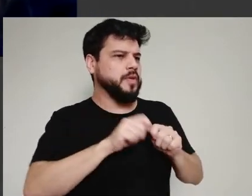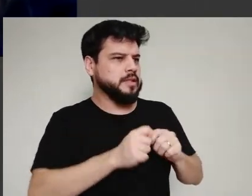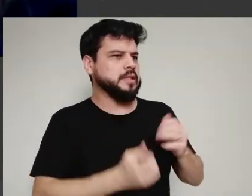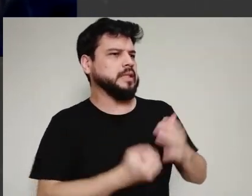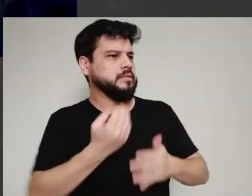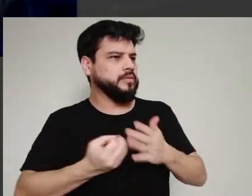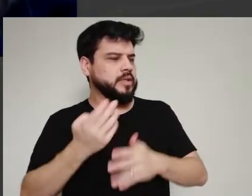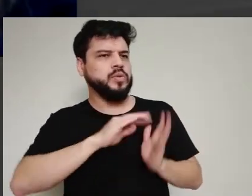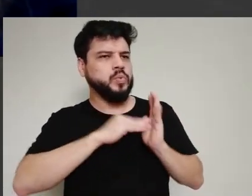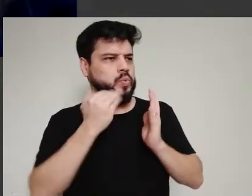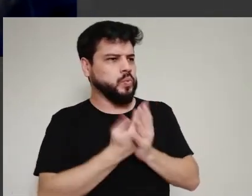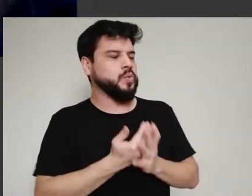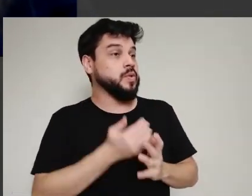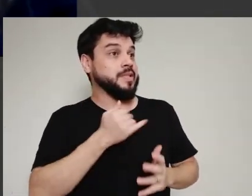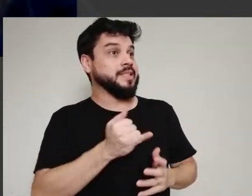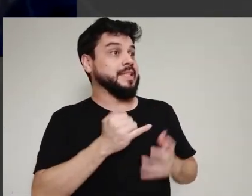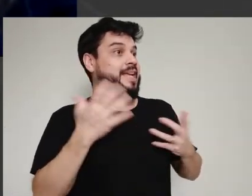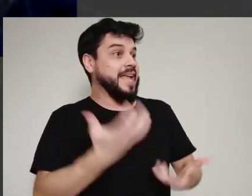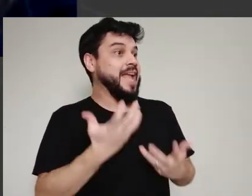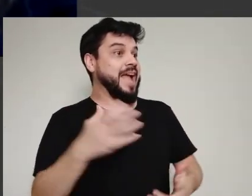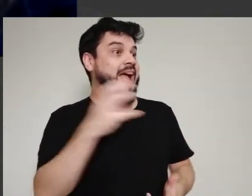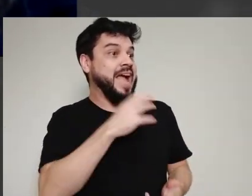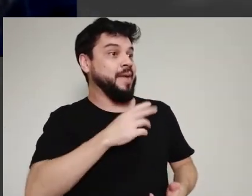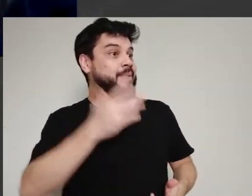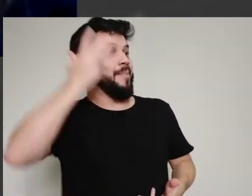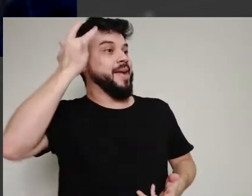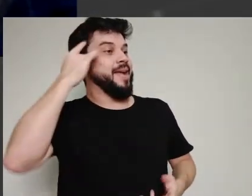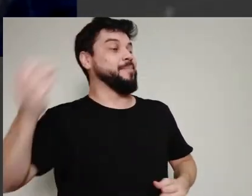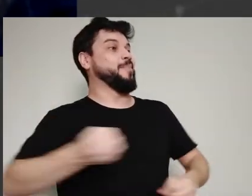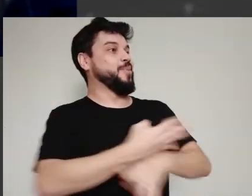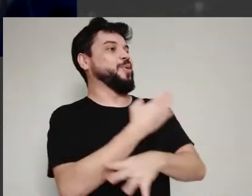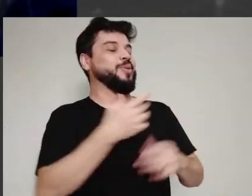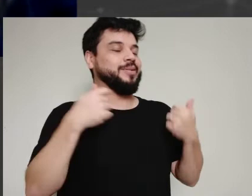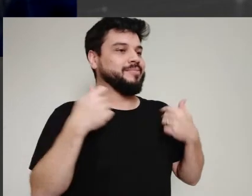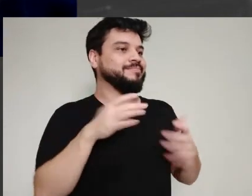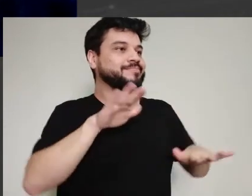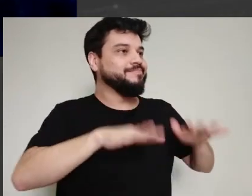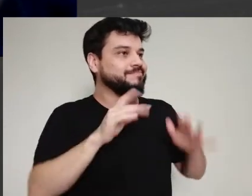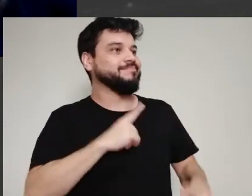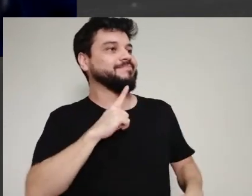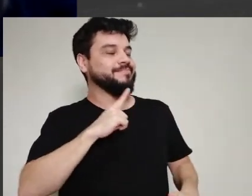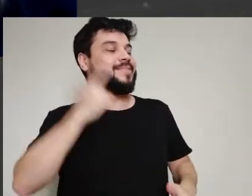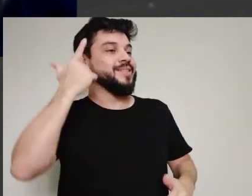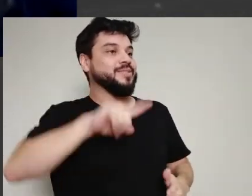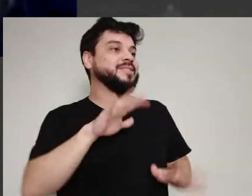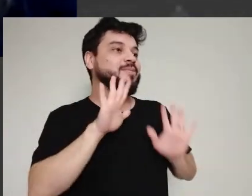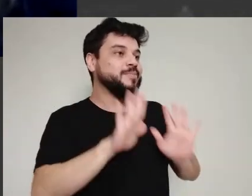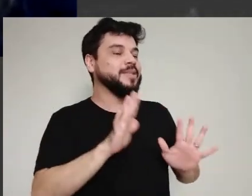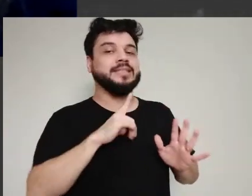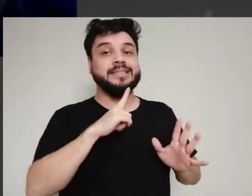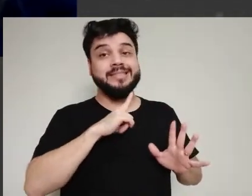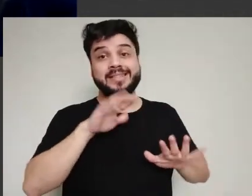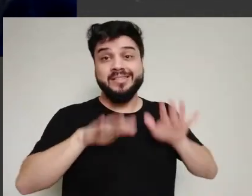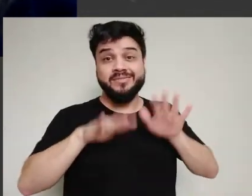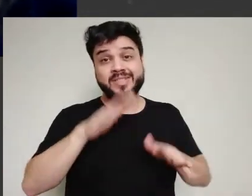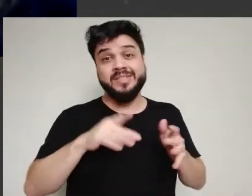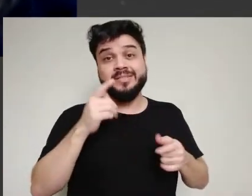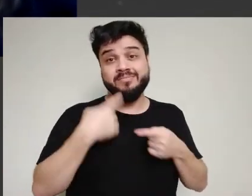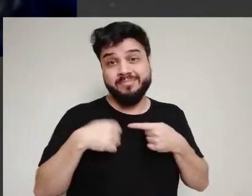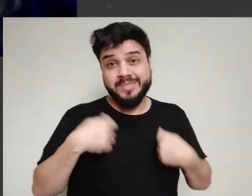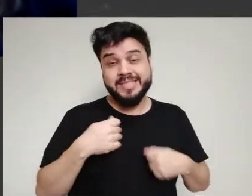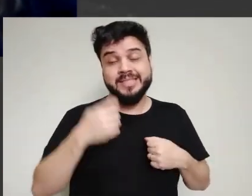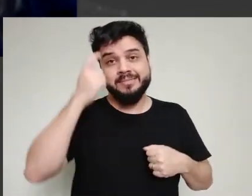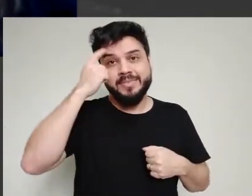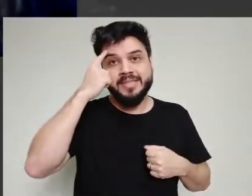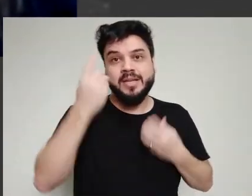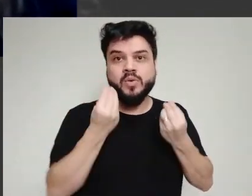vacina em breve, a gente ainda vai ter que continuar pesquisando, o trabalho não acaba no momento em que a primeira vacina surgir, por exemplo. É um